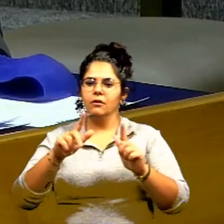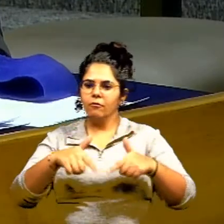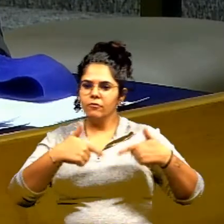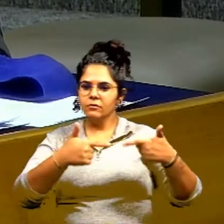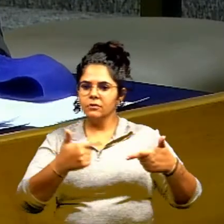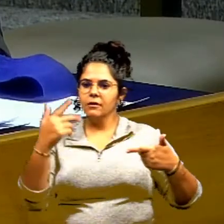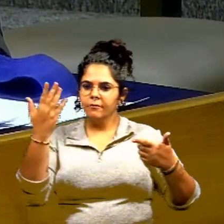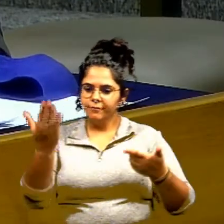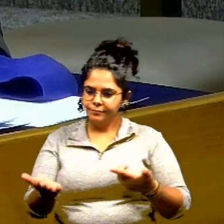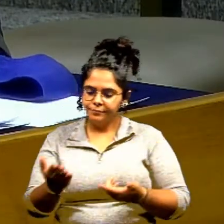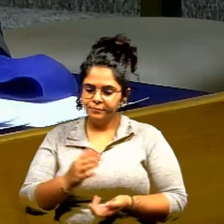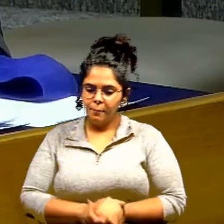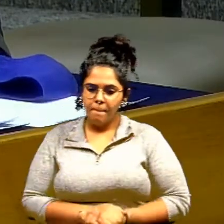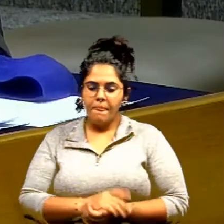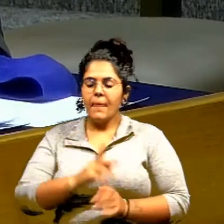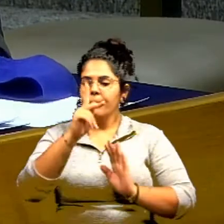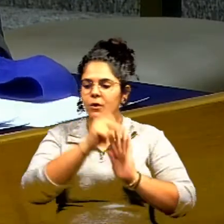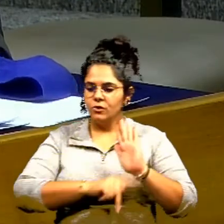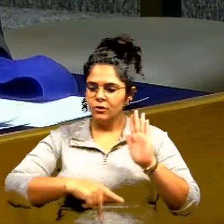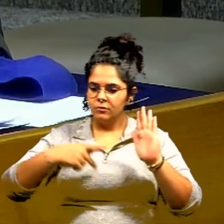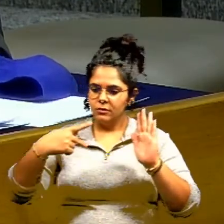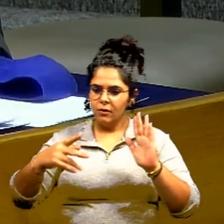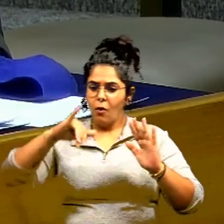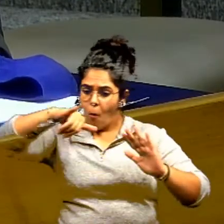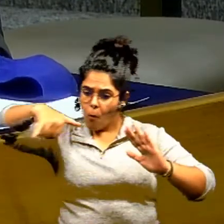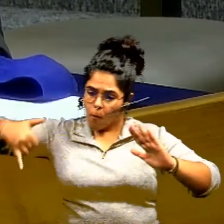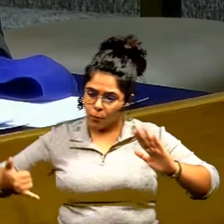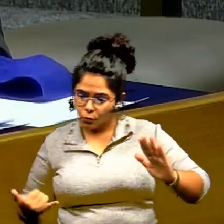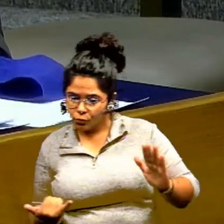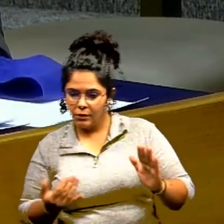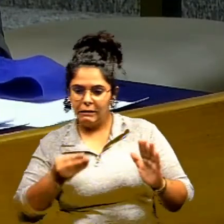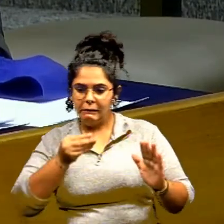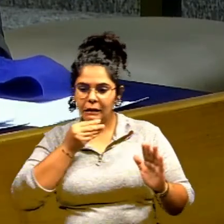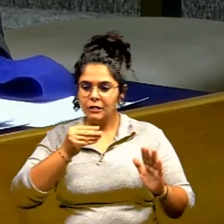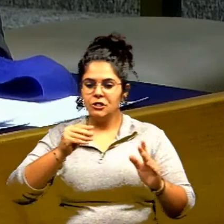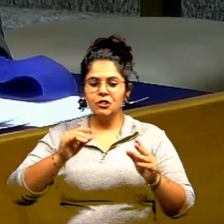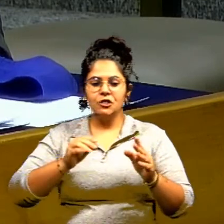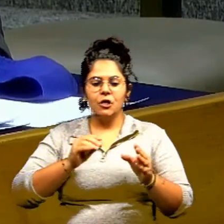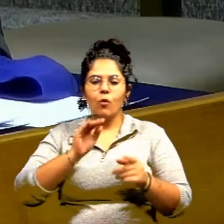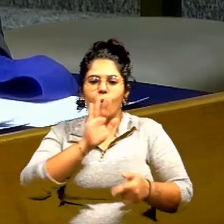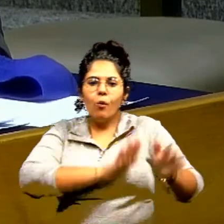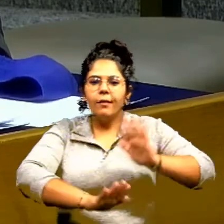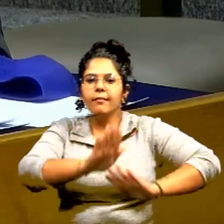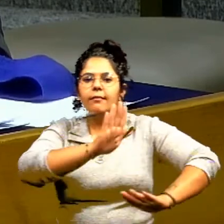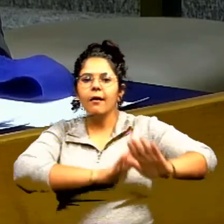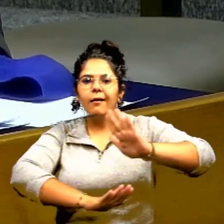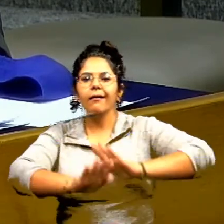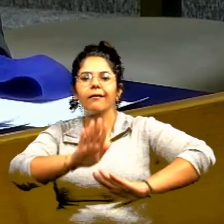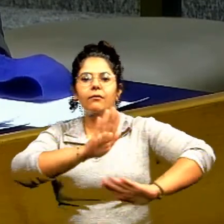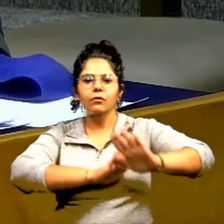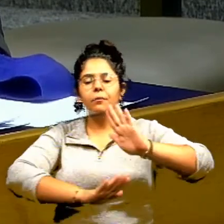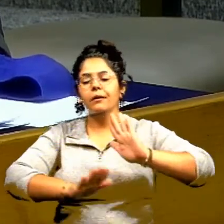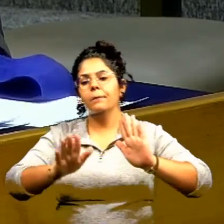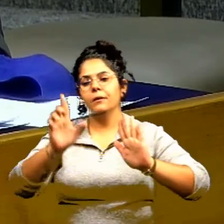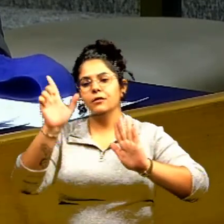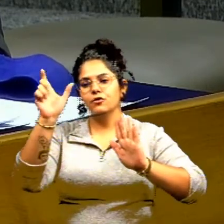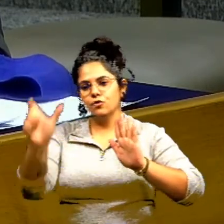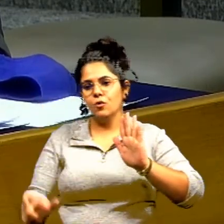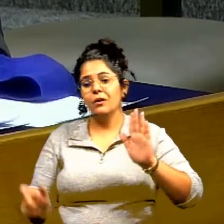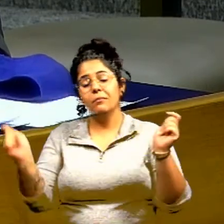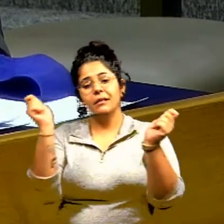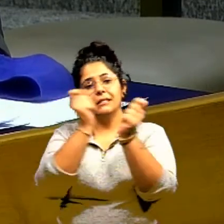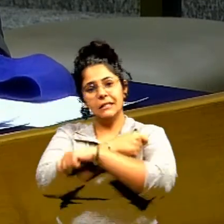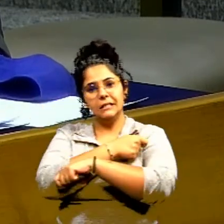vereador Lucas o projeto do senhor vem da oportunidade de tratamento àqueles que precisam e olha só eu